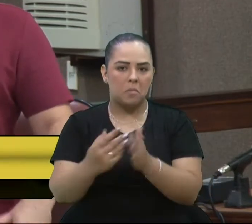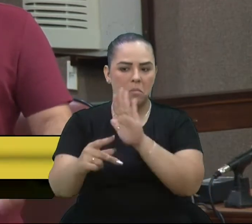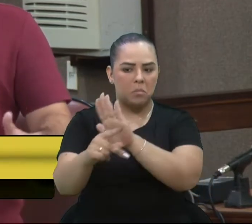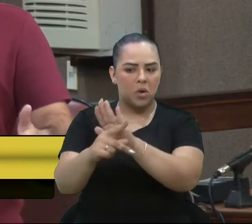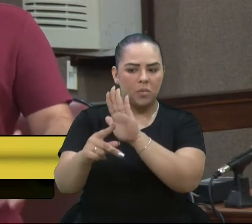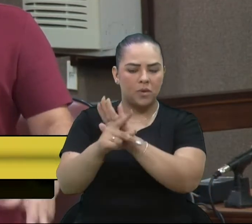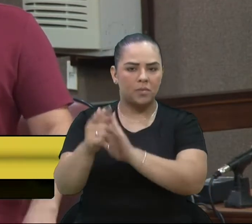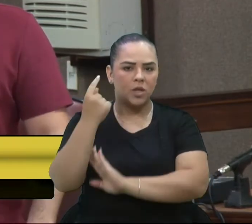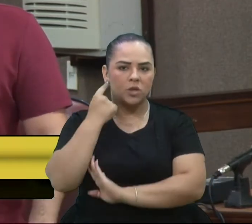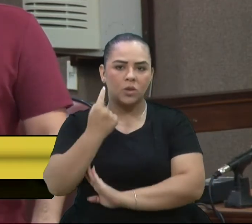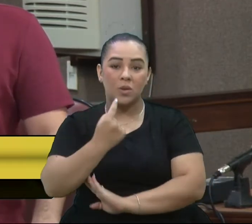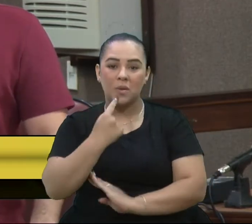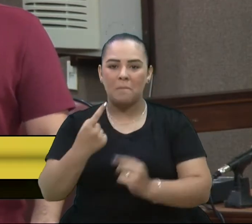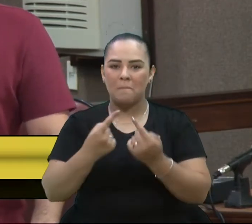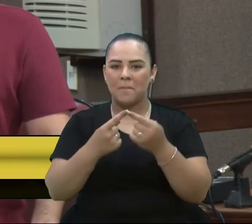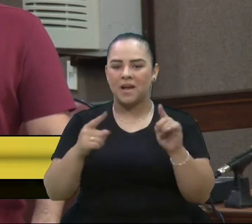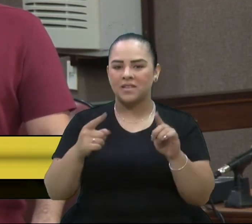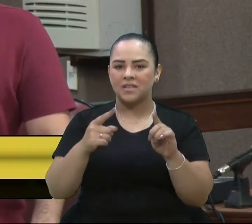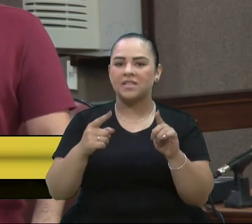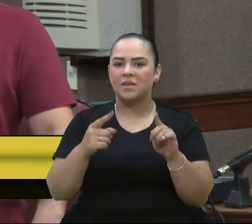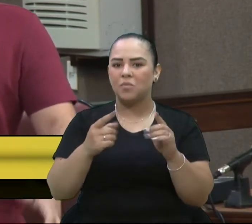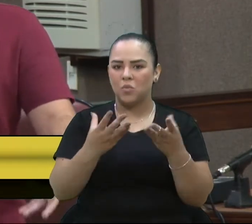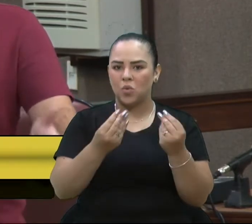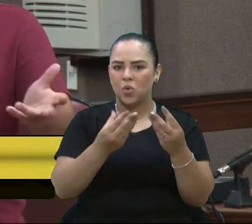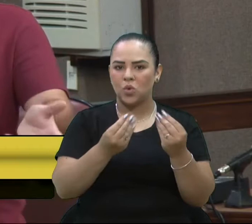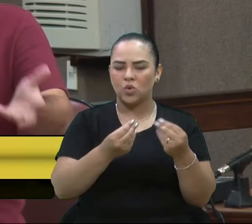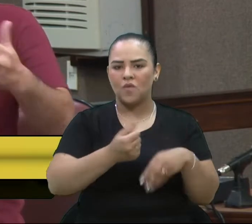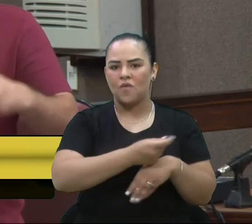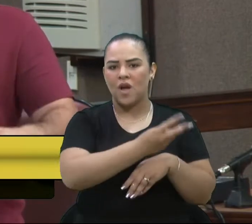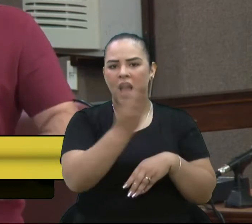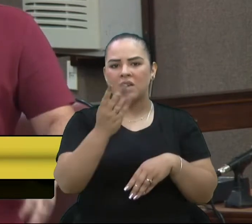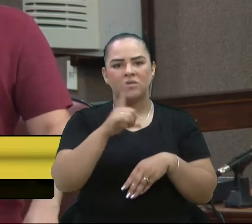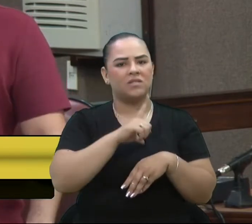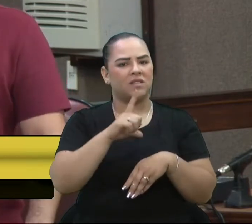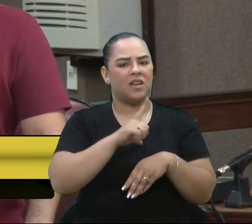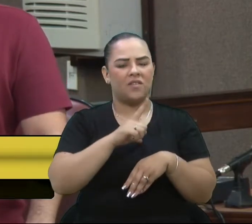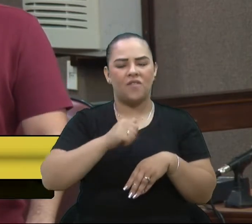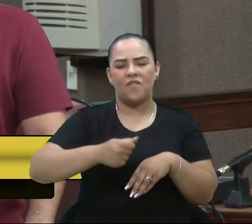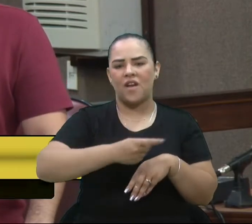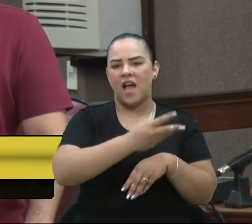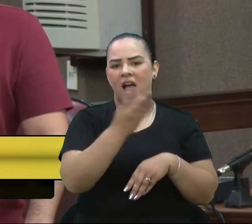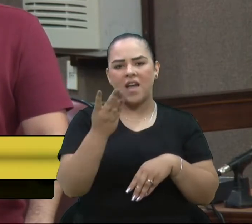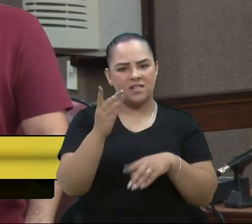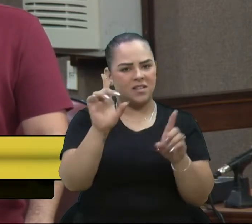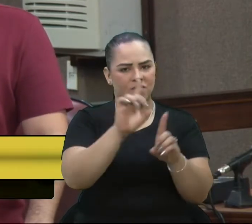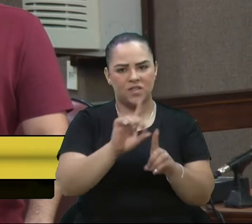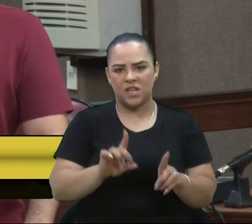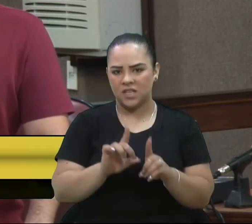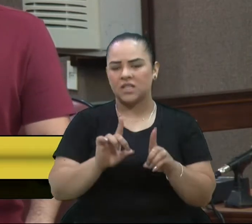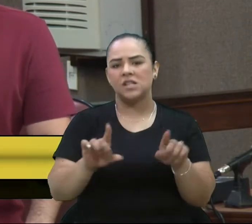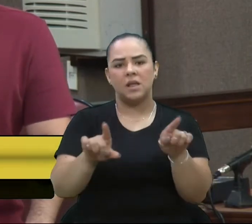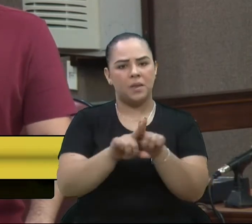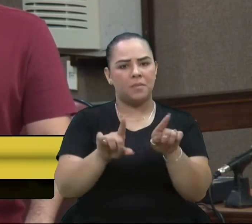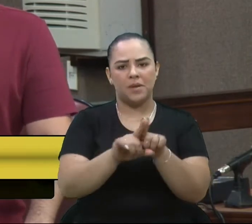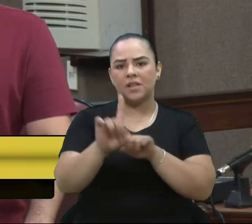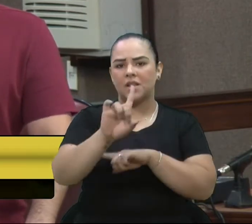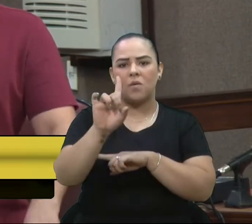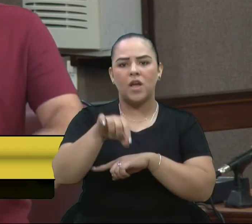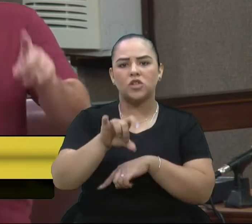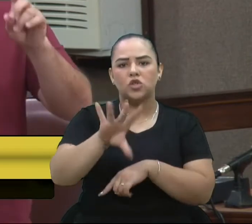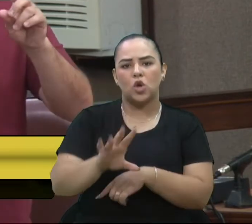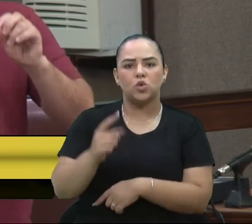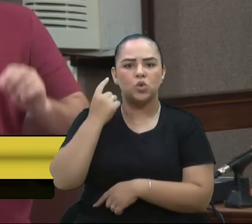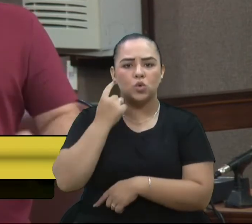Mas muitos deles, para não dizer a grande maioria, tem múltiplas deficiências junto com a surdez. E nesse espaço, o vereador